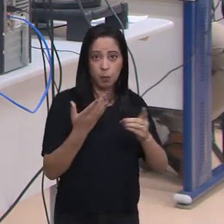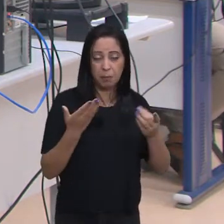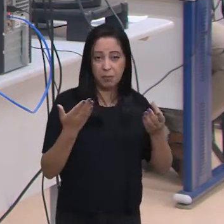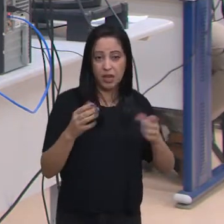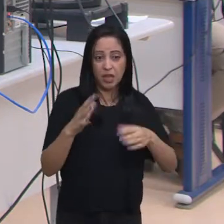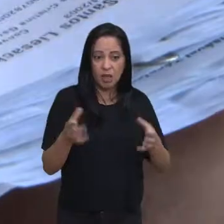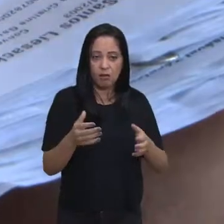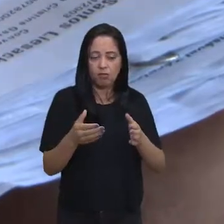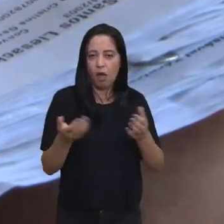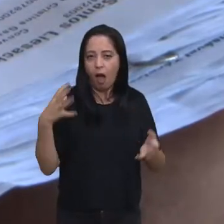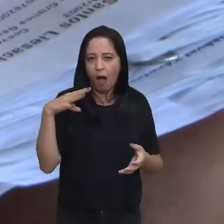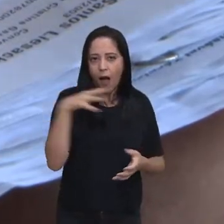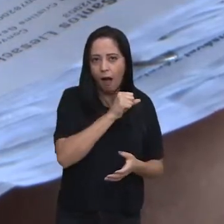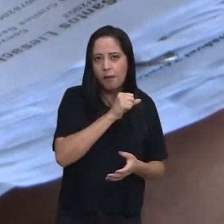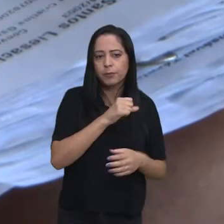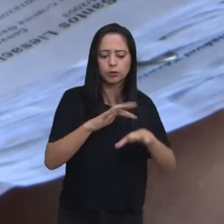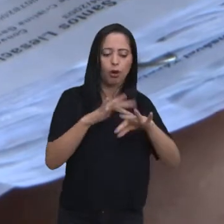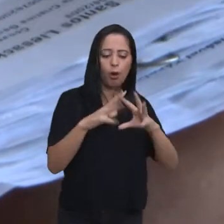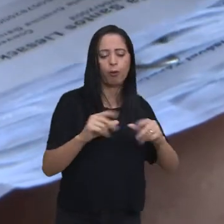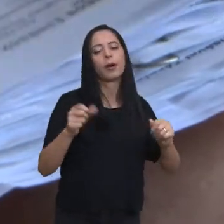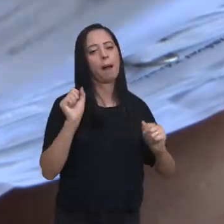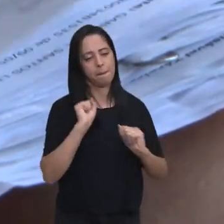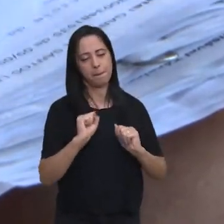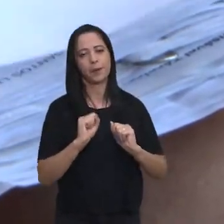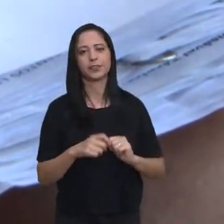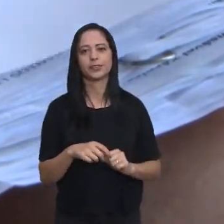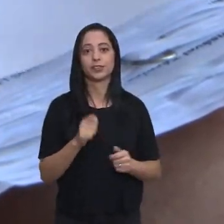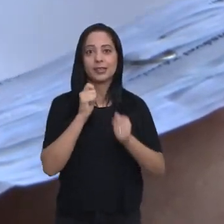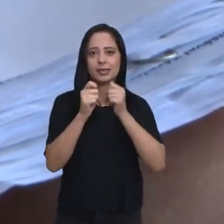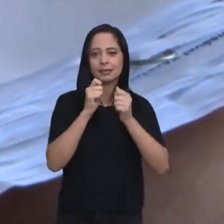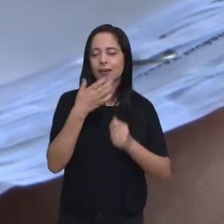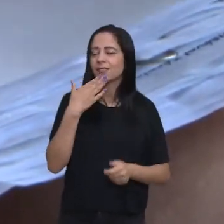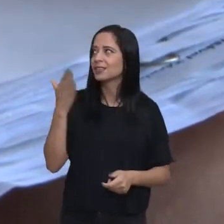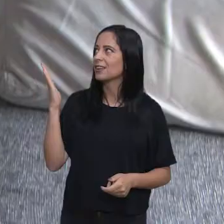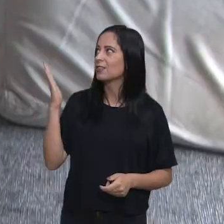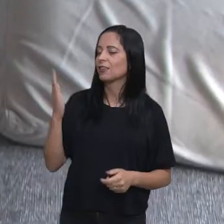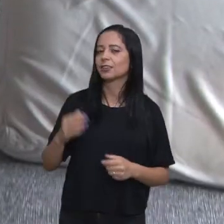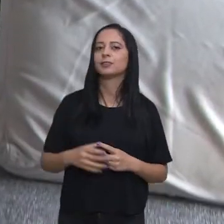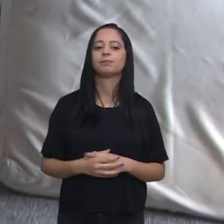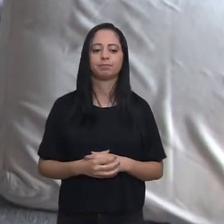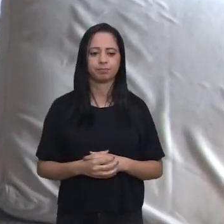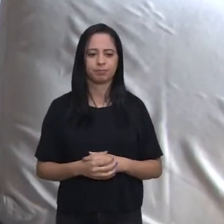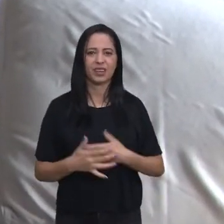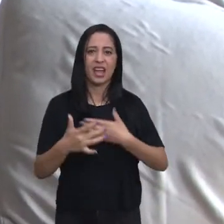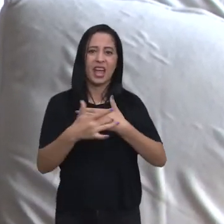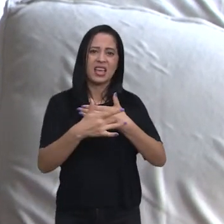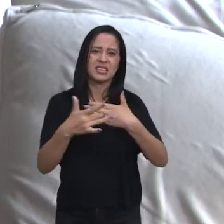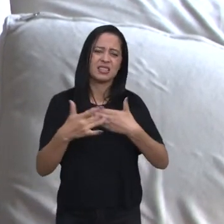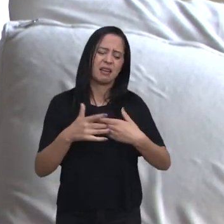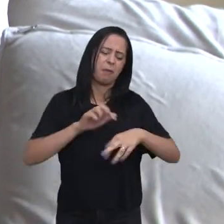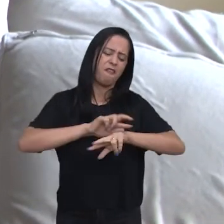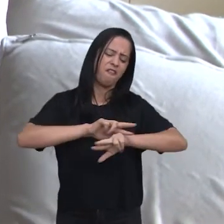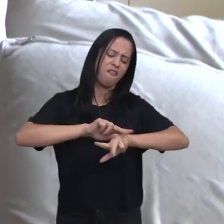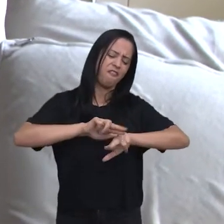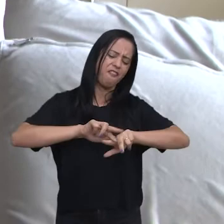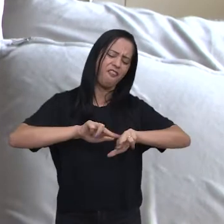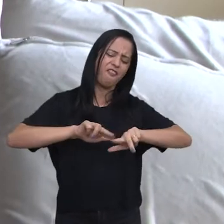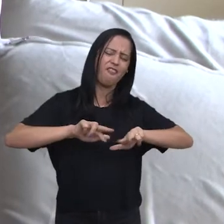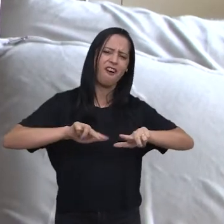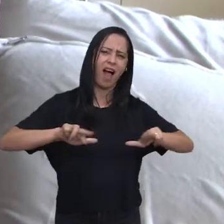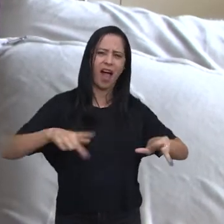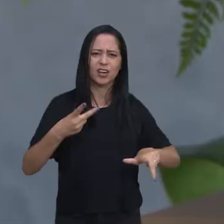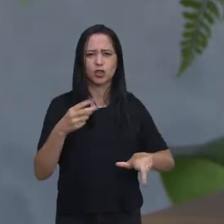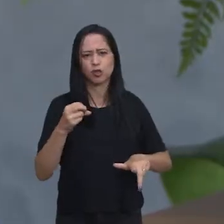reportagem. Exames atrás de exames e muita aflição. Essa era a rotina da Gabriela no início de